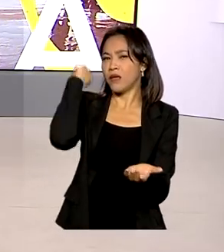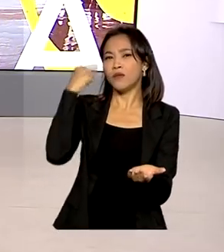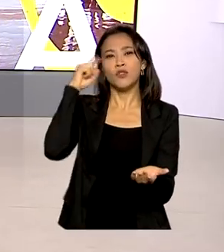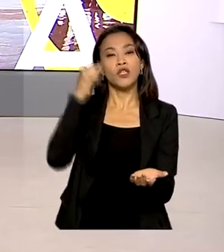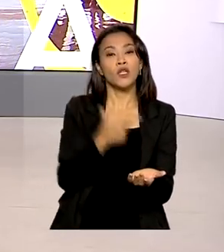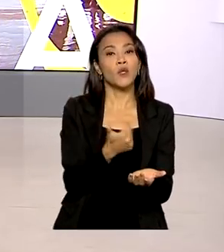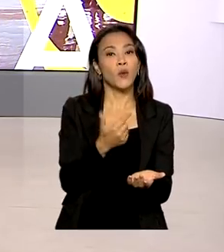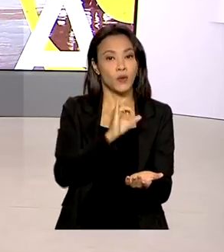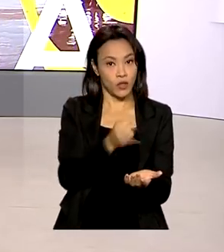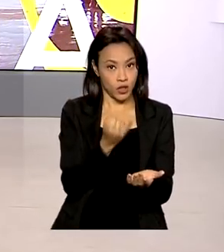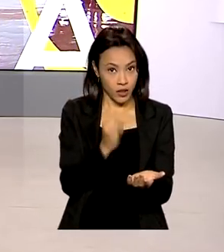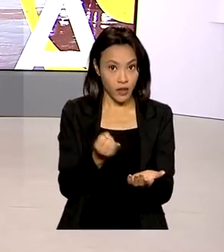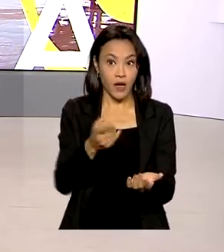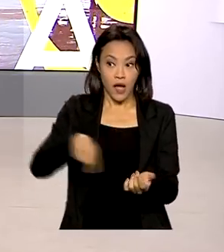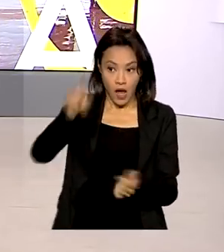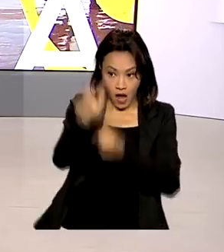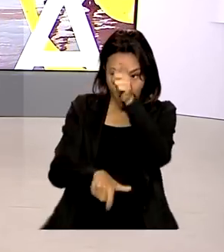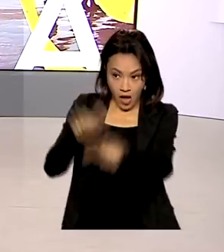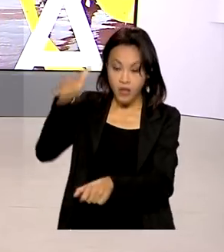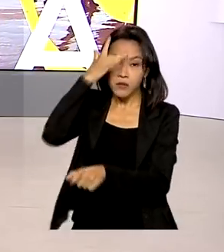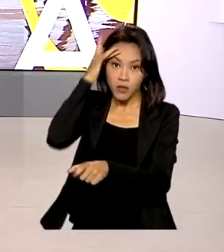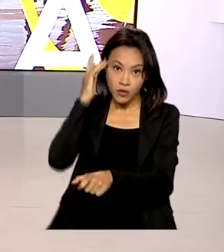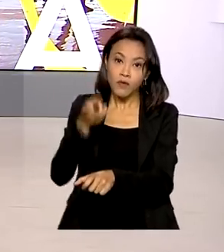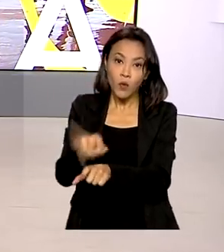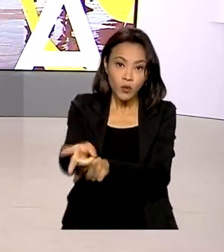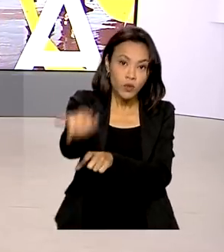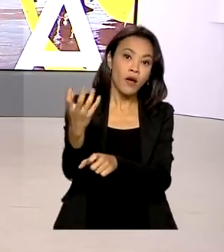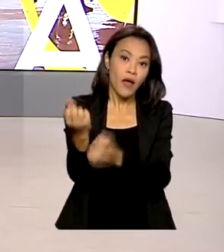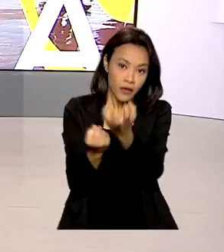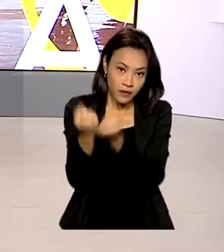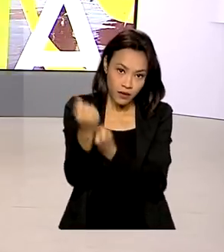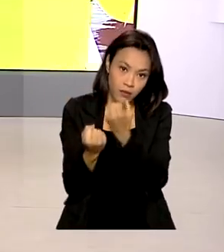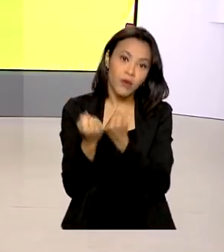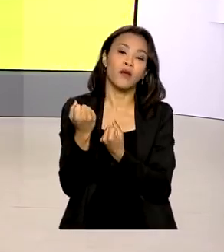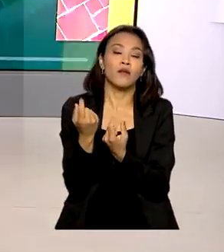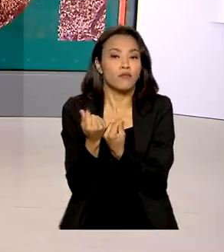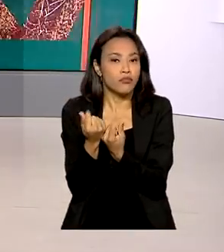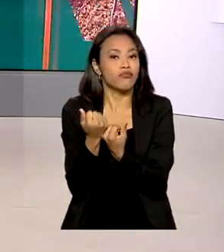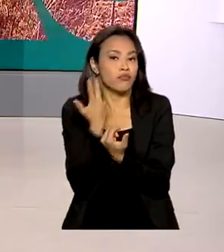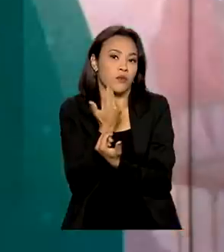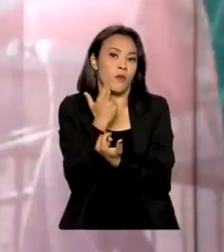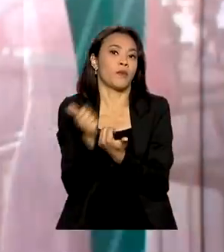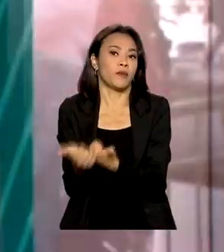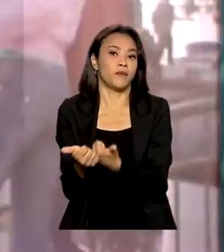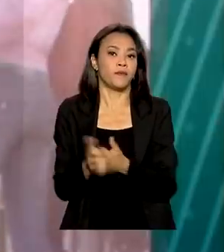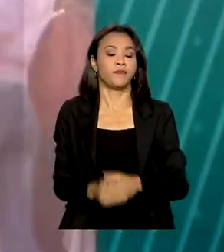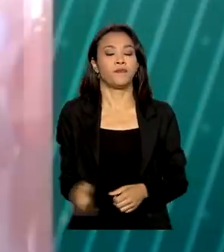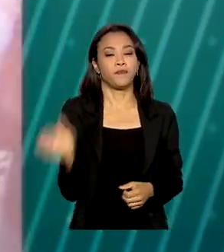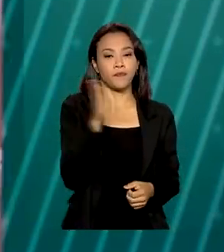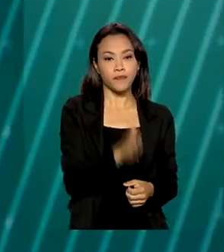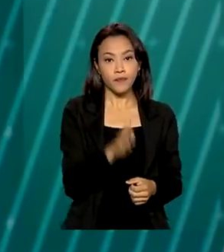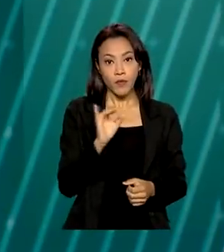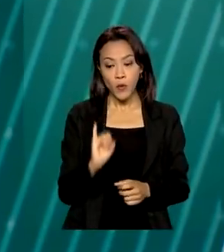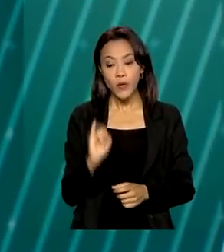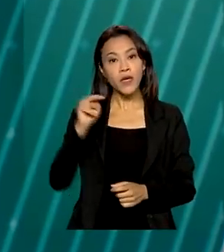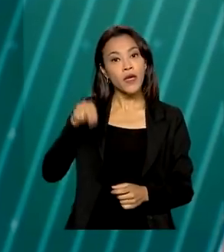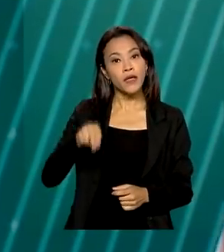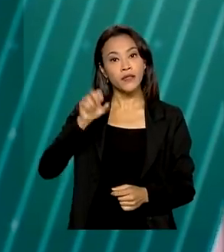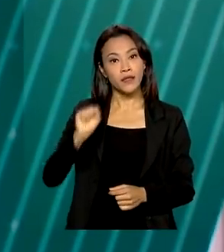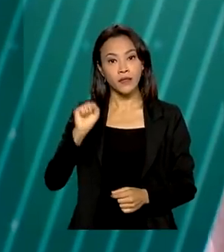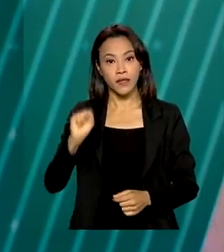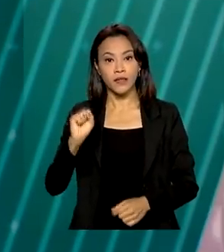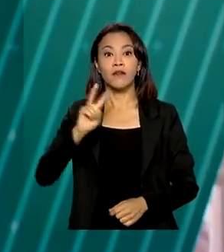de janeiro. Os segurados afetados vão continuar recebendo os benefícios normalmente. E o INSS vai